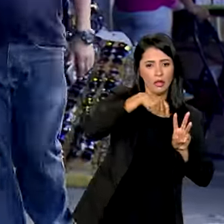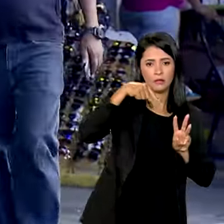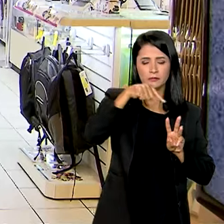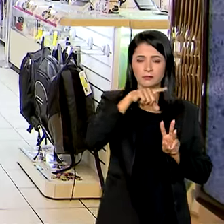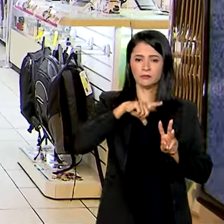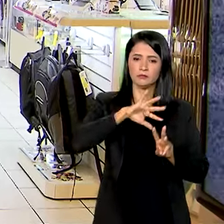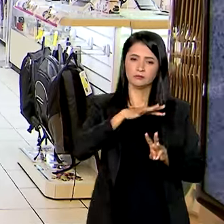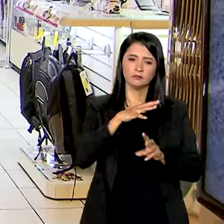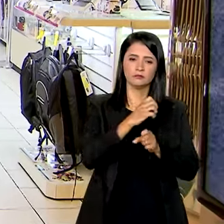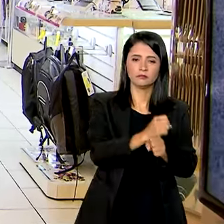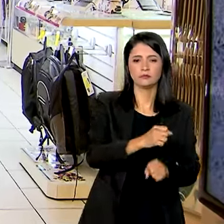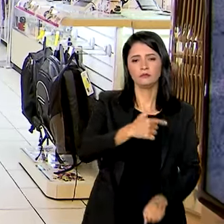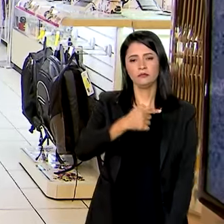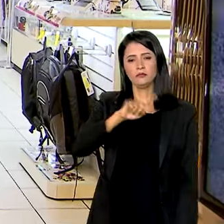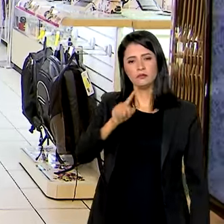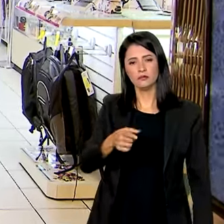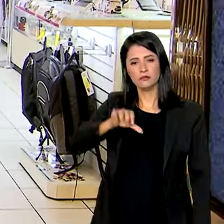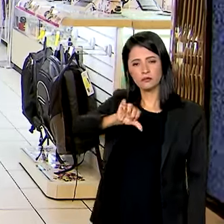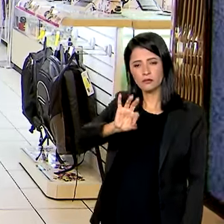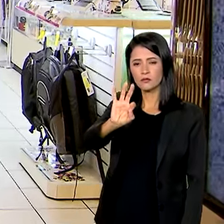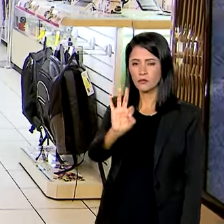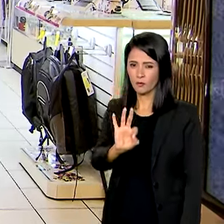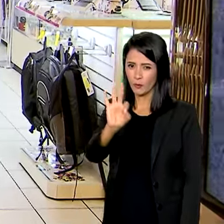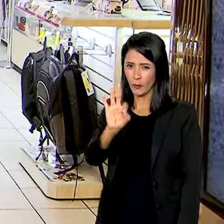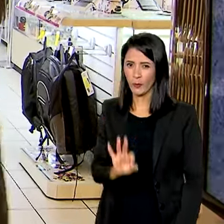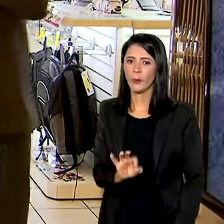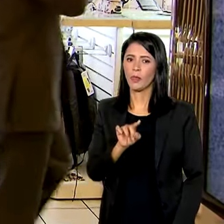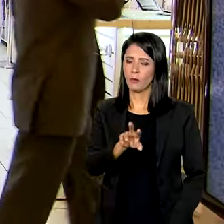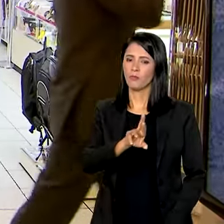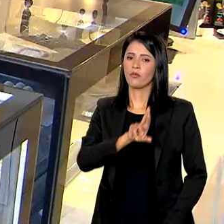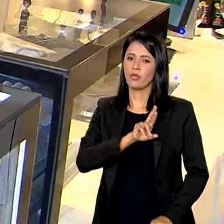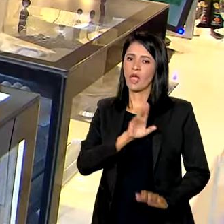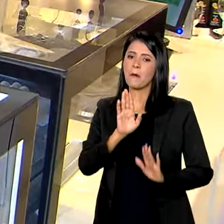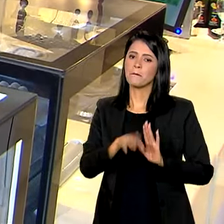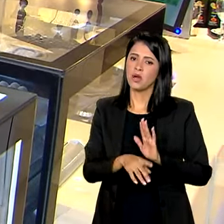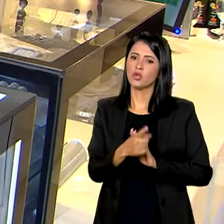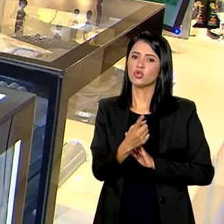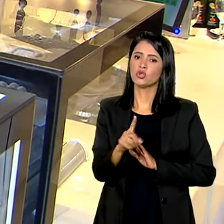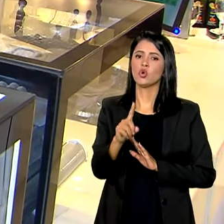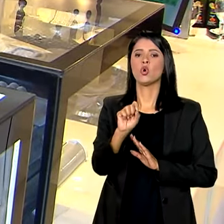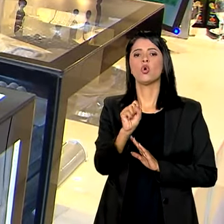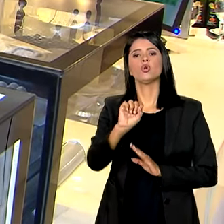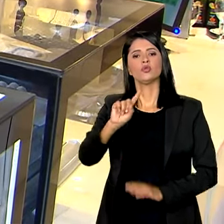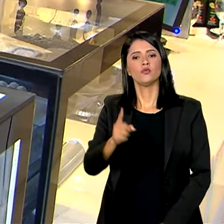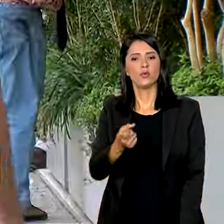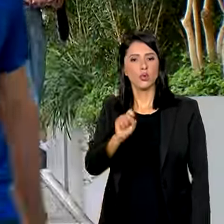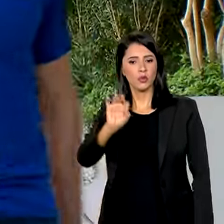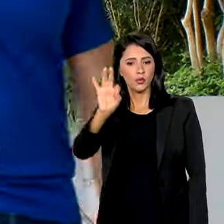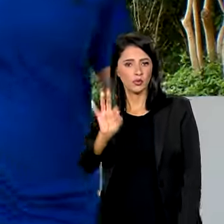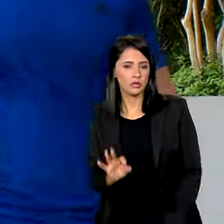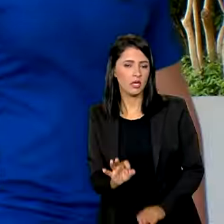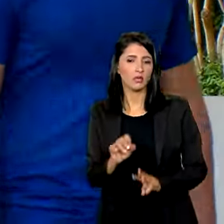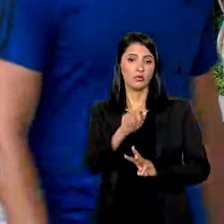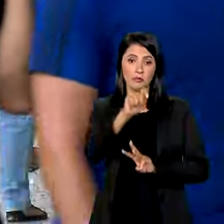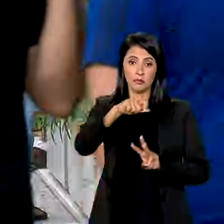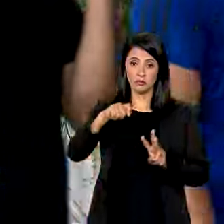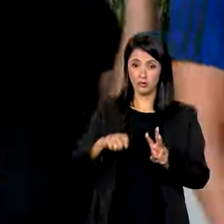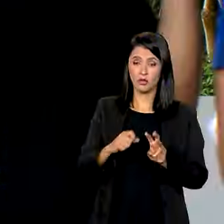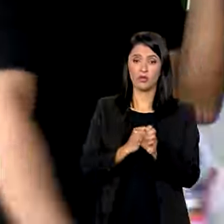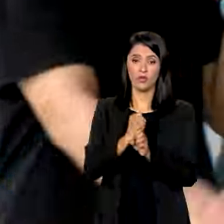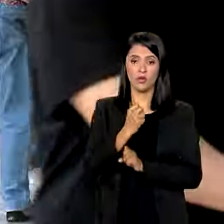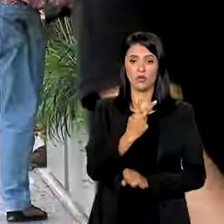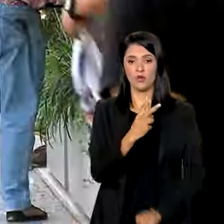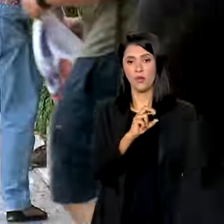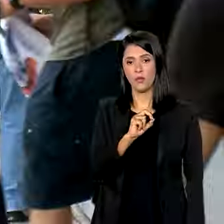ficou em 7,9%, um resultado abaixo dos 8,8% do primeiro trimestre de